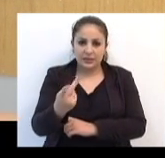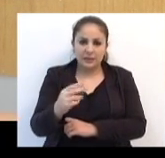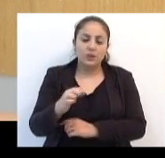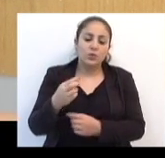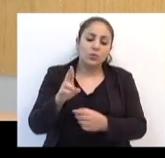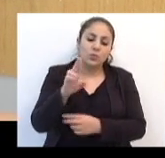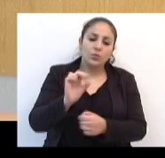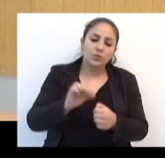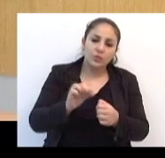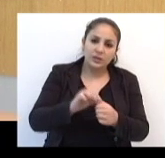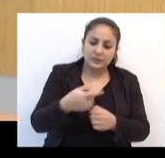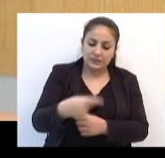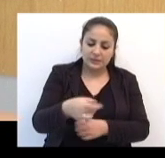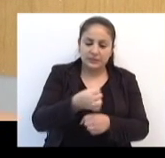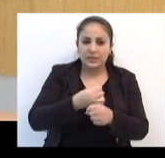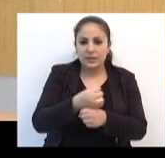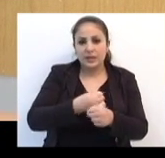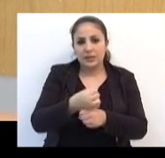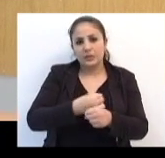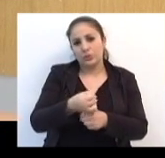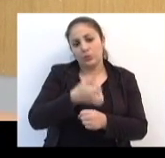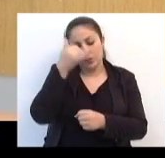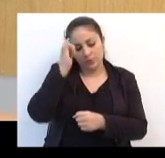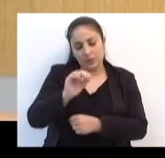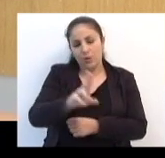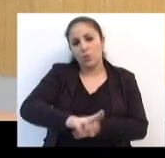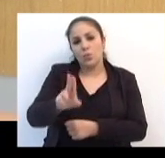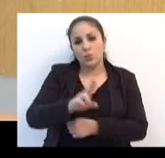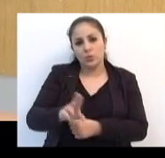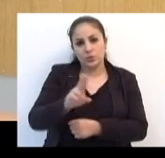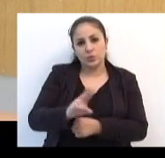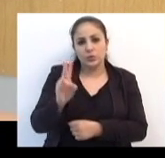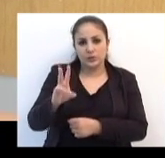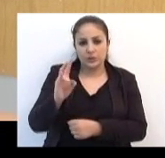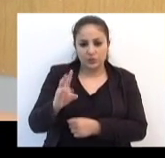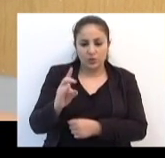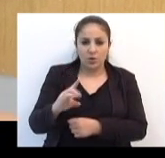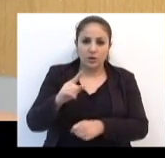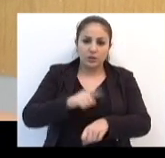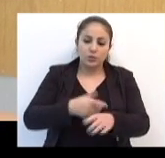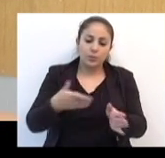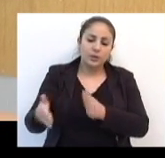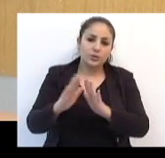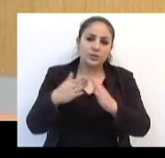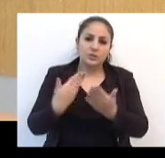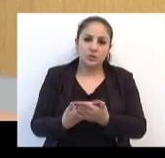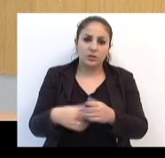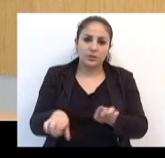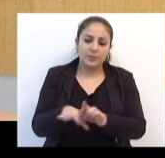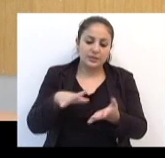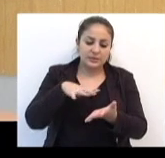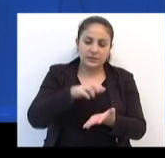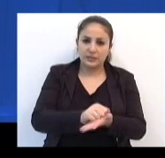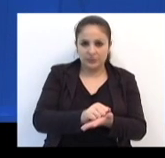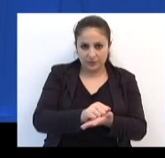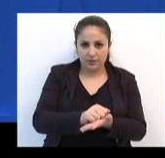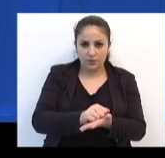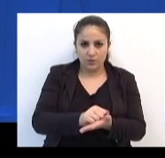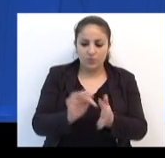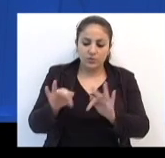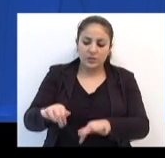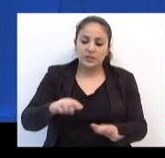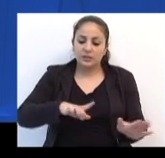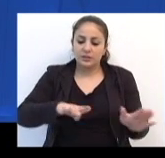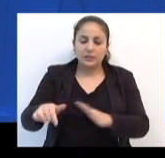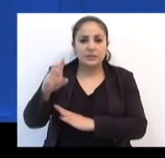sobre as drogas no ambiente escolar. E o período de inscrições encerra na próxima segunda-feira. Podem